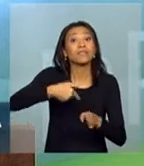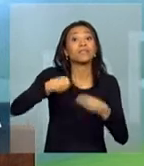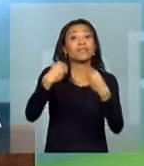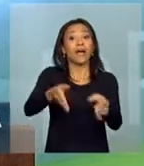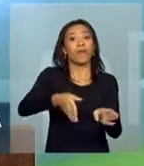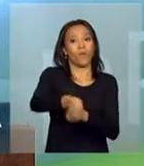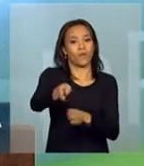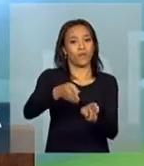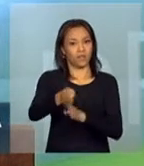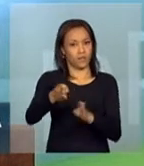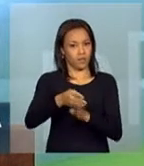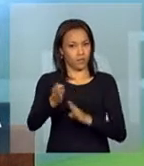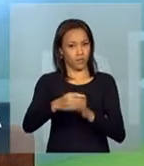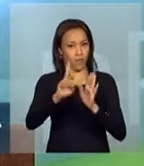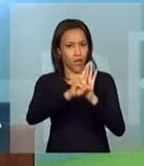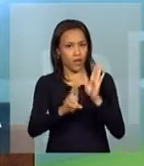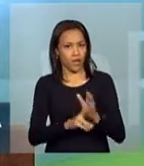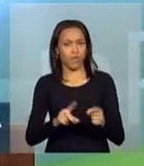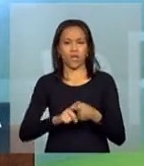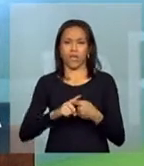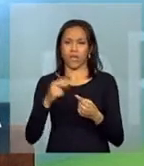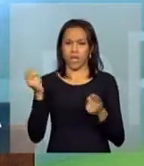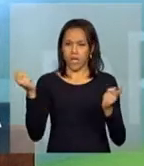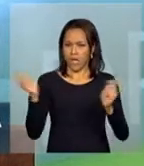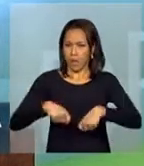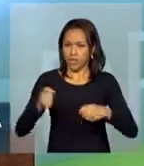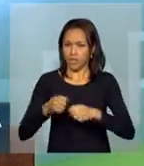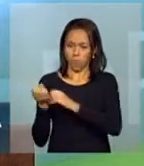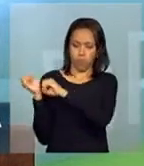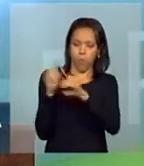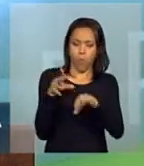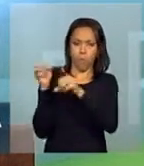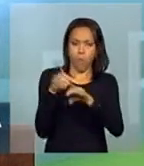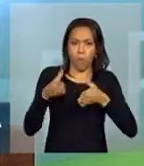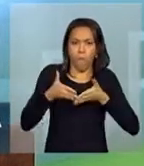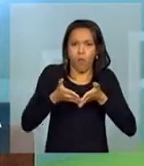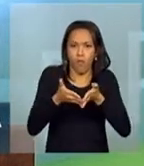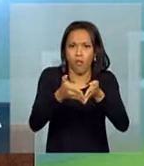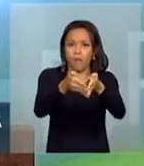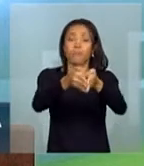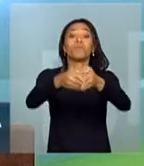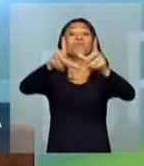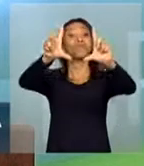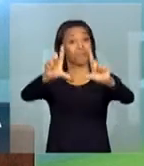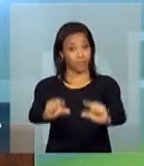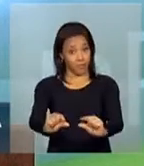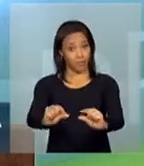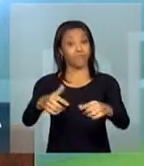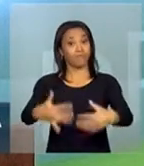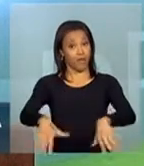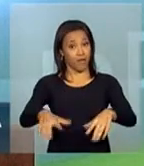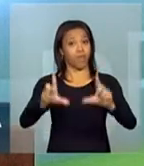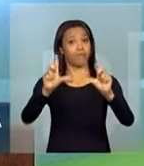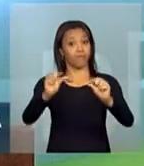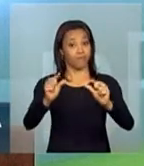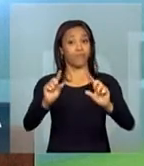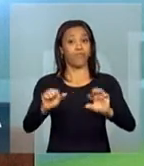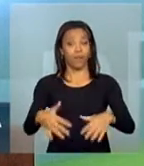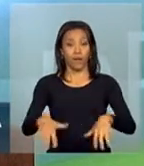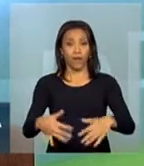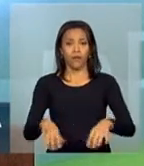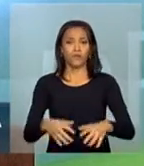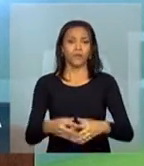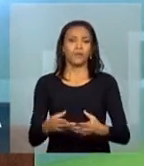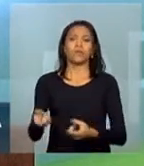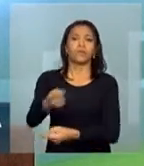nova lei, maior capacidade de movimentação de carga pelo menor custo possível, a maior movimentação